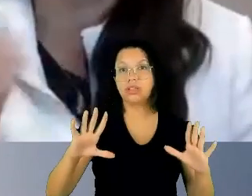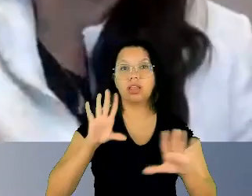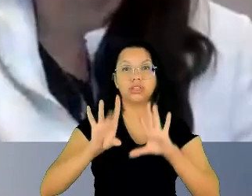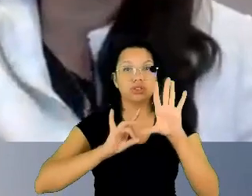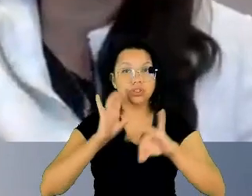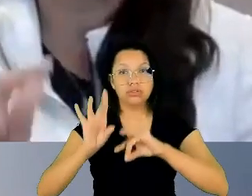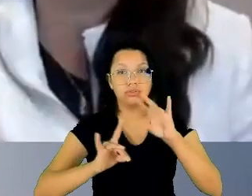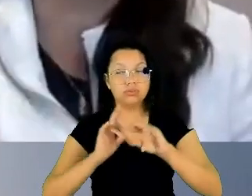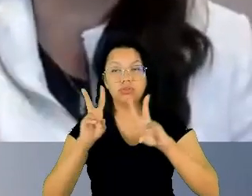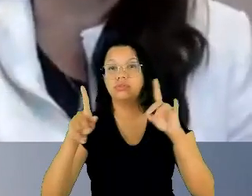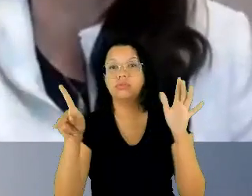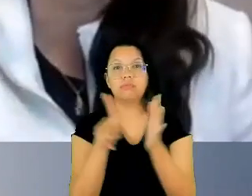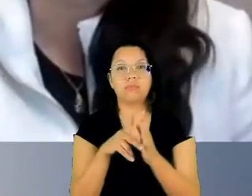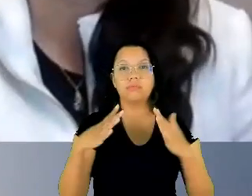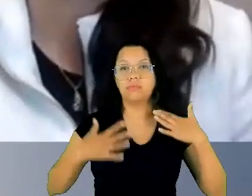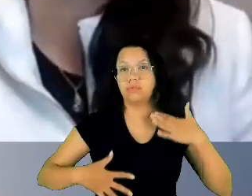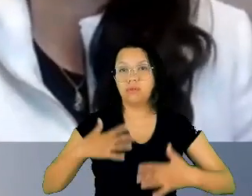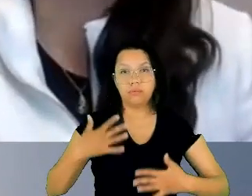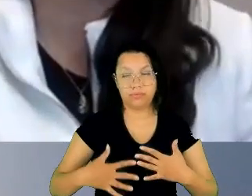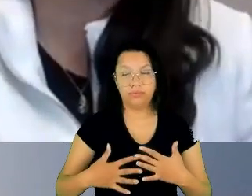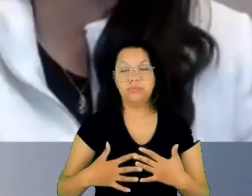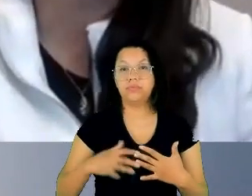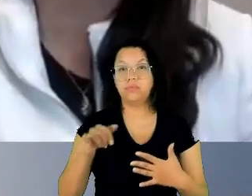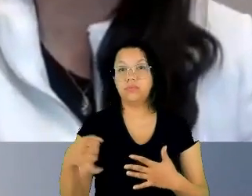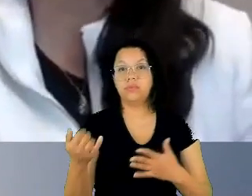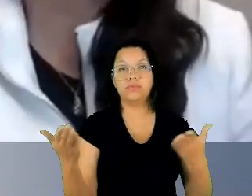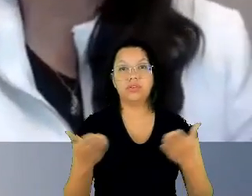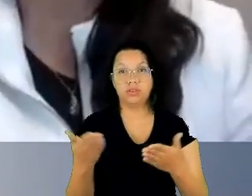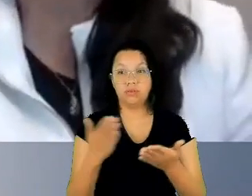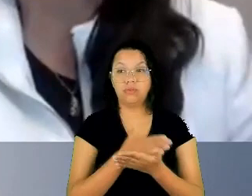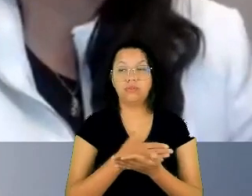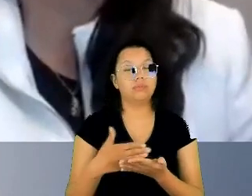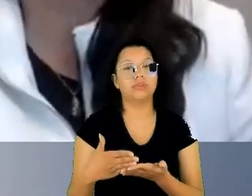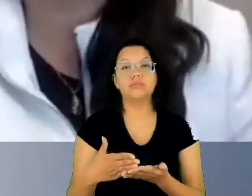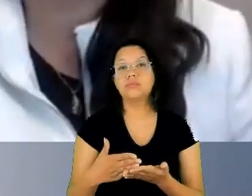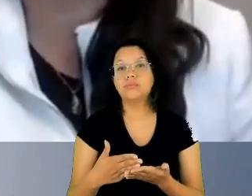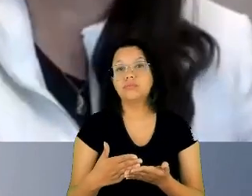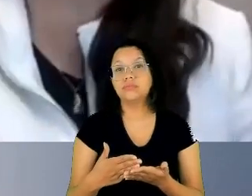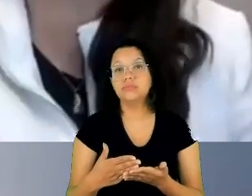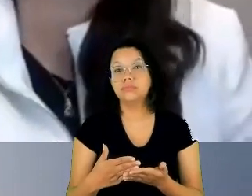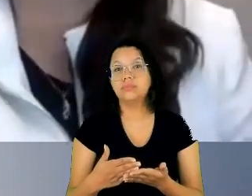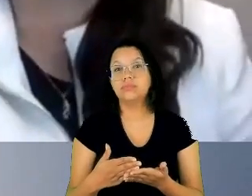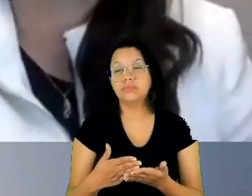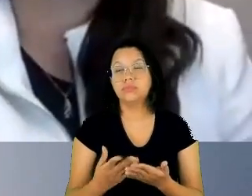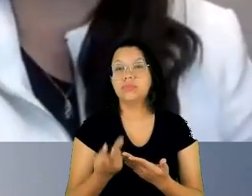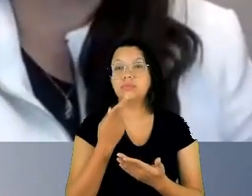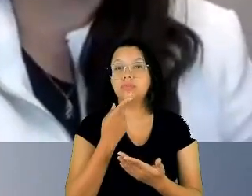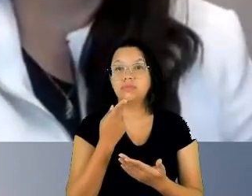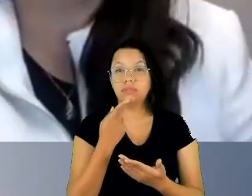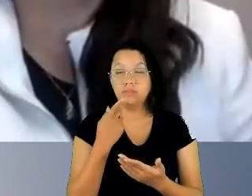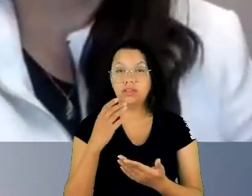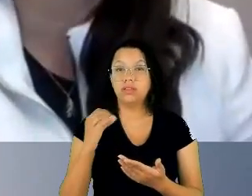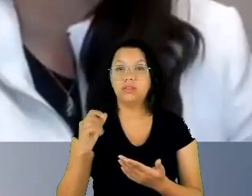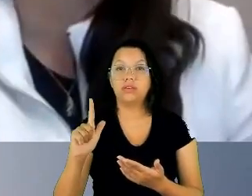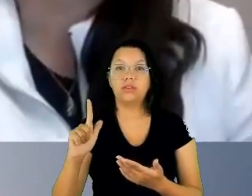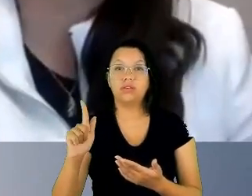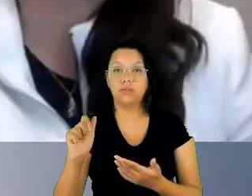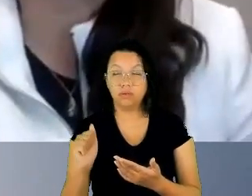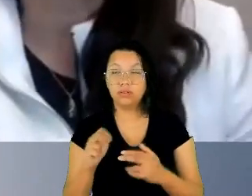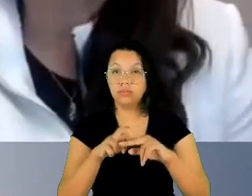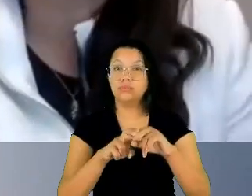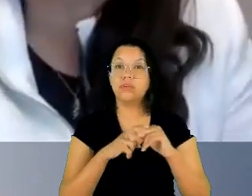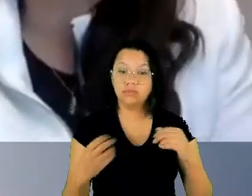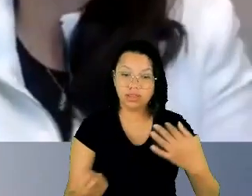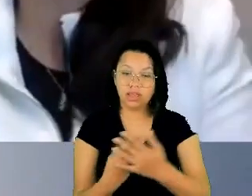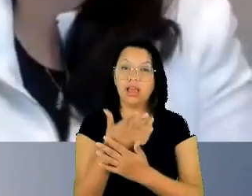Eu aproveito agora no começo também para essa adulta em que Olga na pessoa da Amanda pela iniciativa da criação da plataforma LIS. Eu